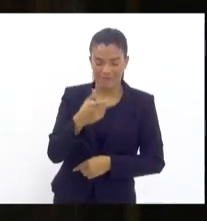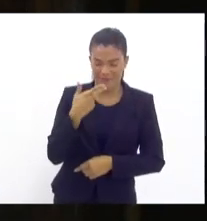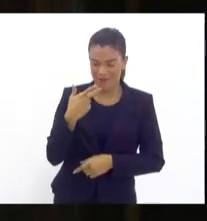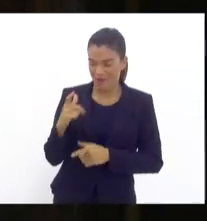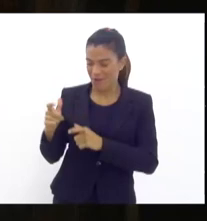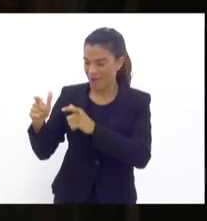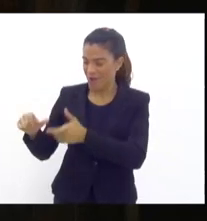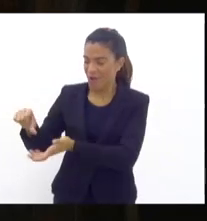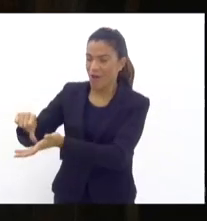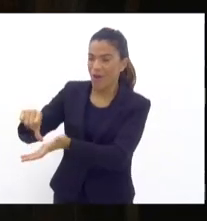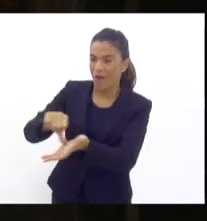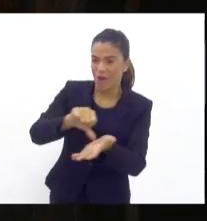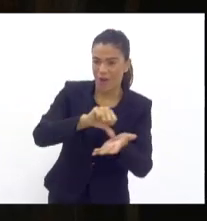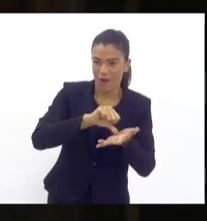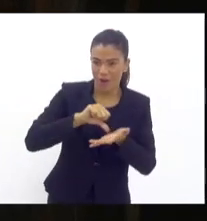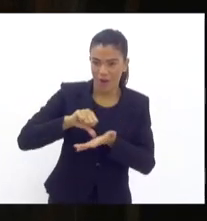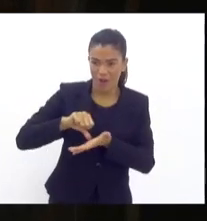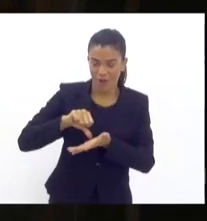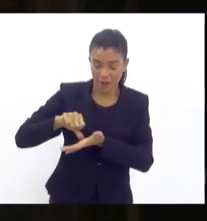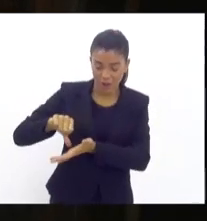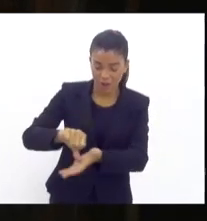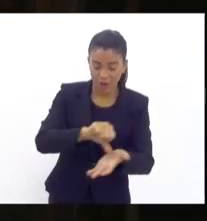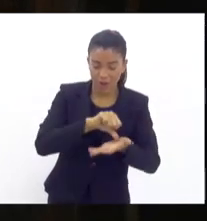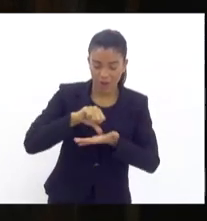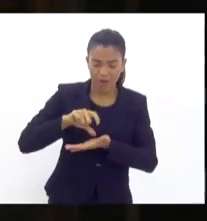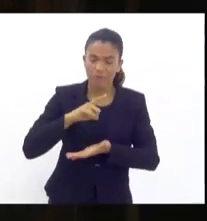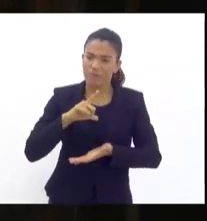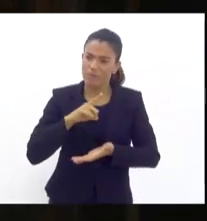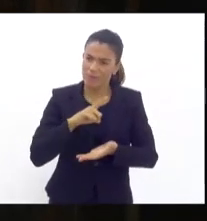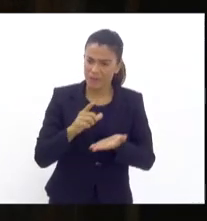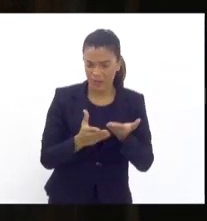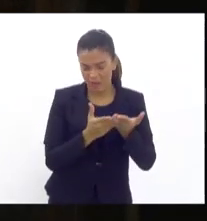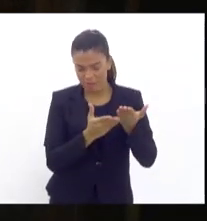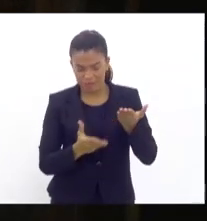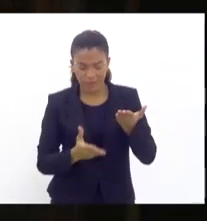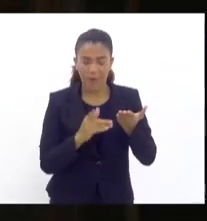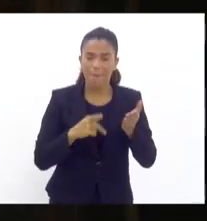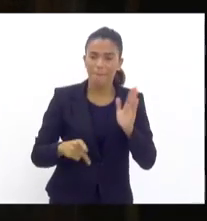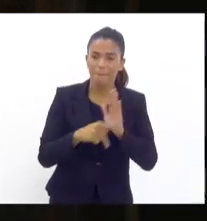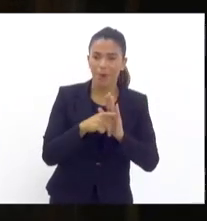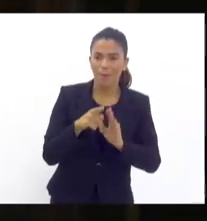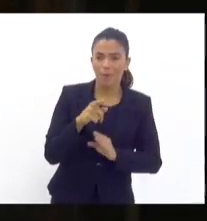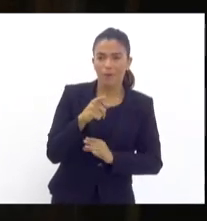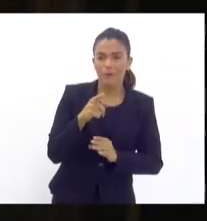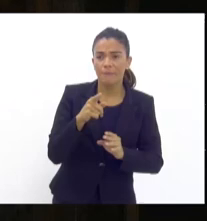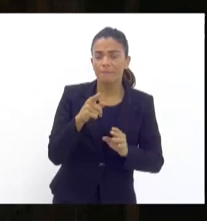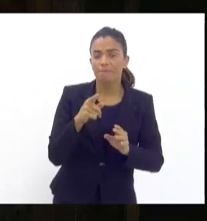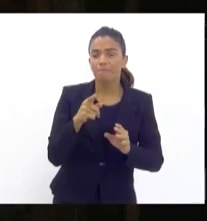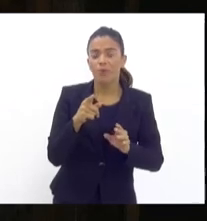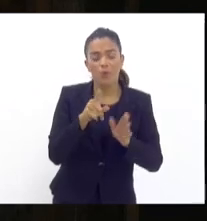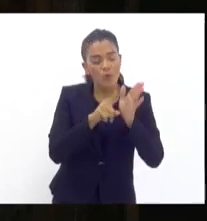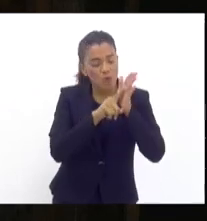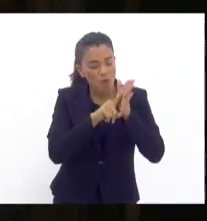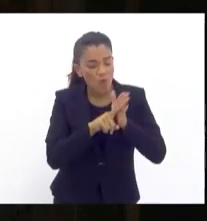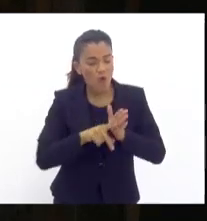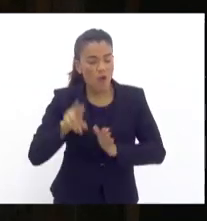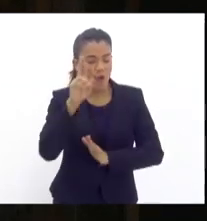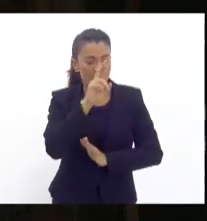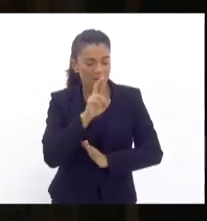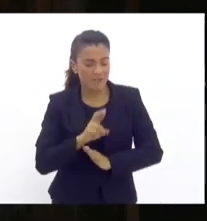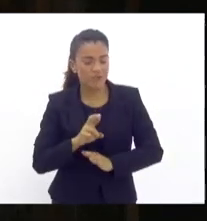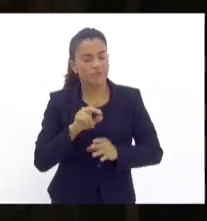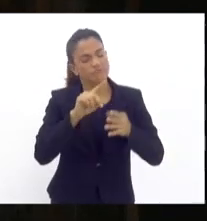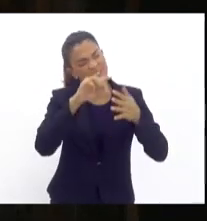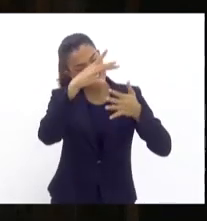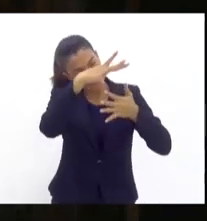os senhores aqui da 38DP, cada localidade tem seu inquérito mãe. Esse inquérito serve para poder fazer uma investigação muito criteriosa,